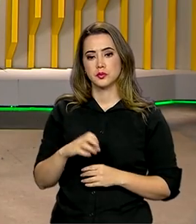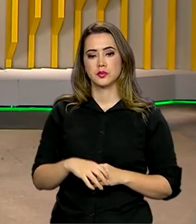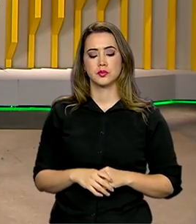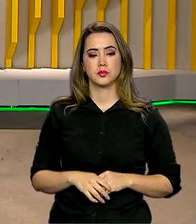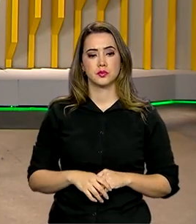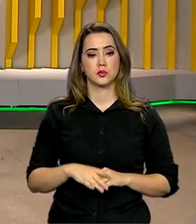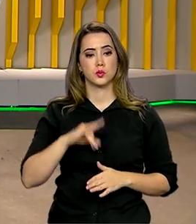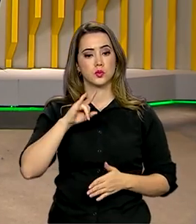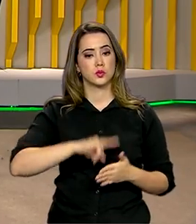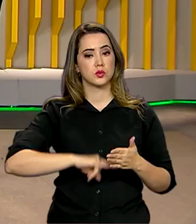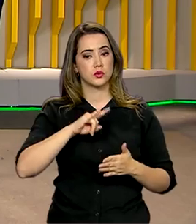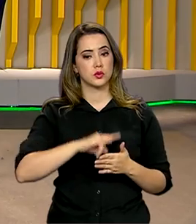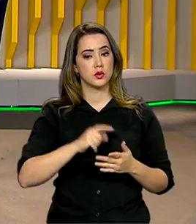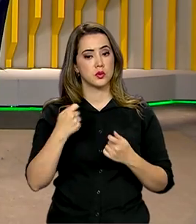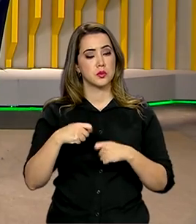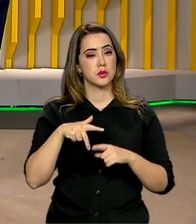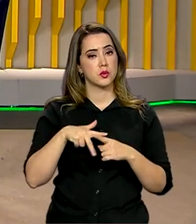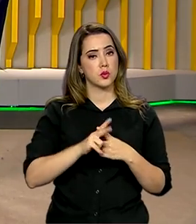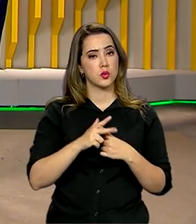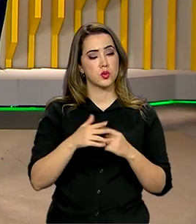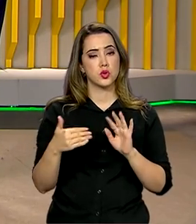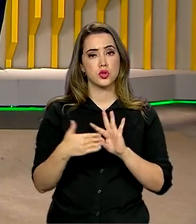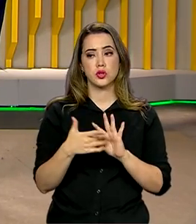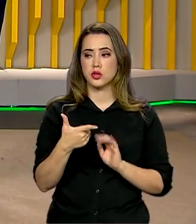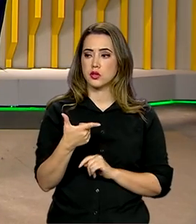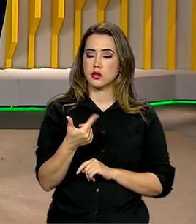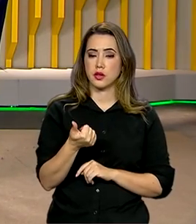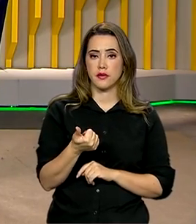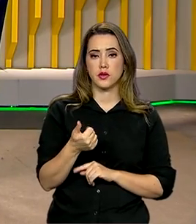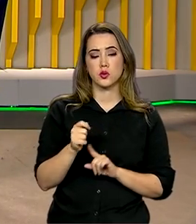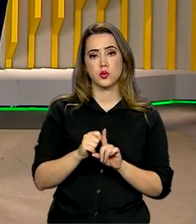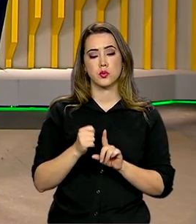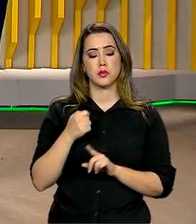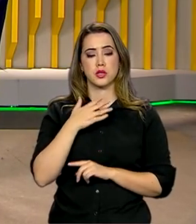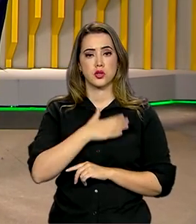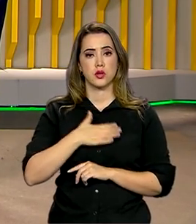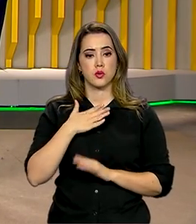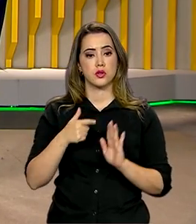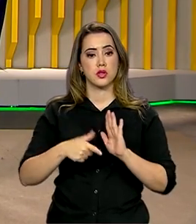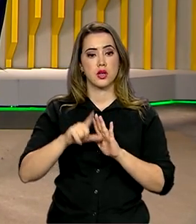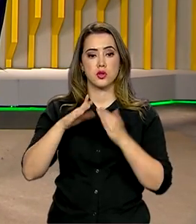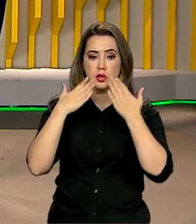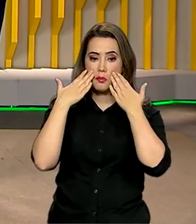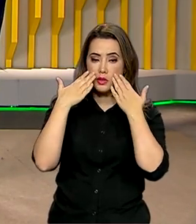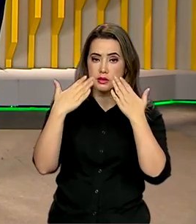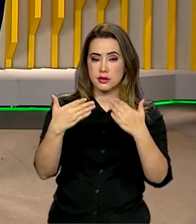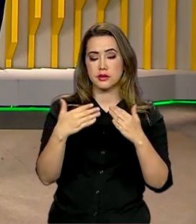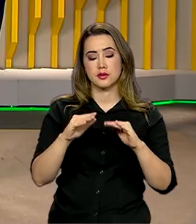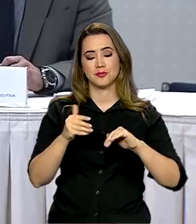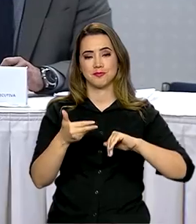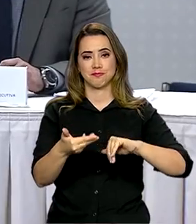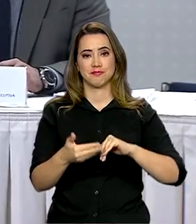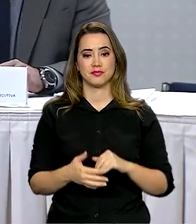O documento vai ser revisado até 21 de agosto, antes de ser apresentado ao Congresso Nacional.